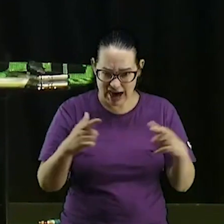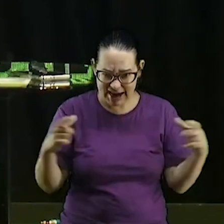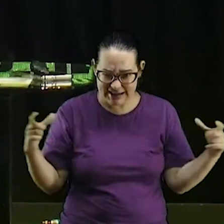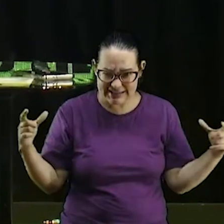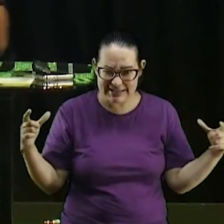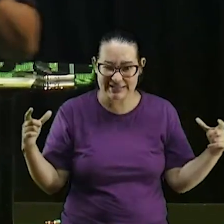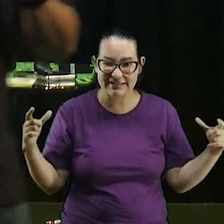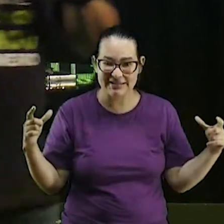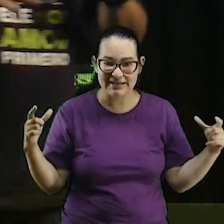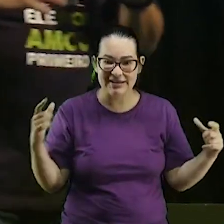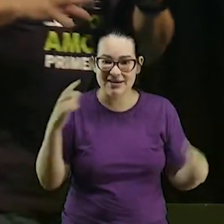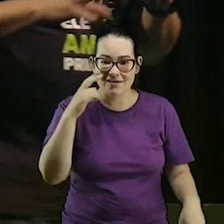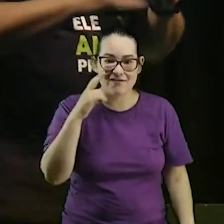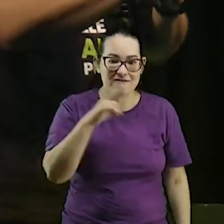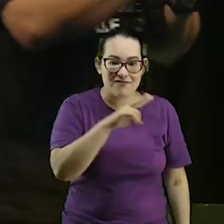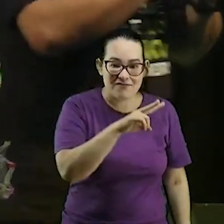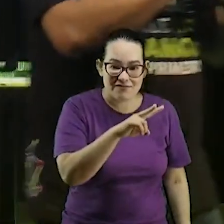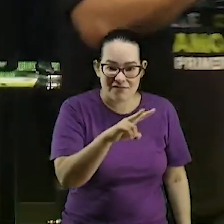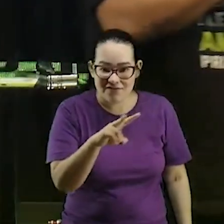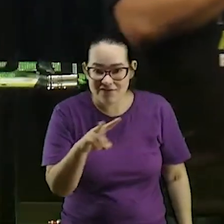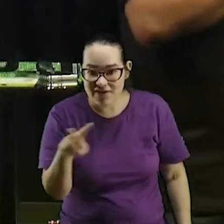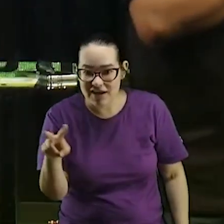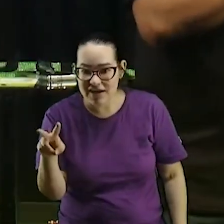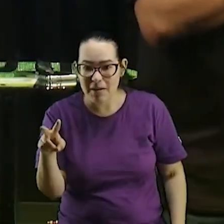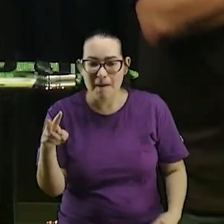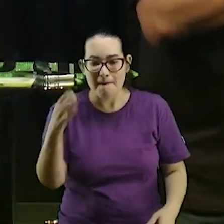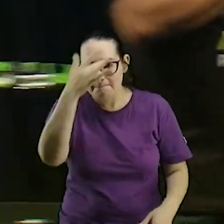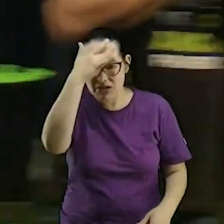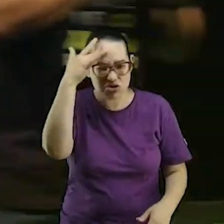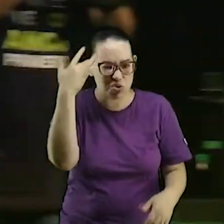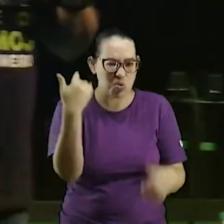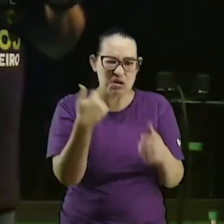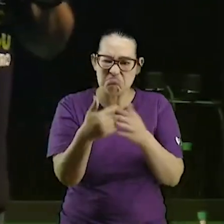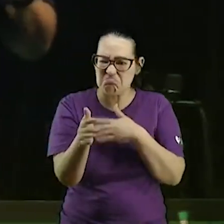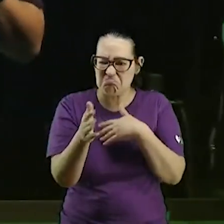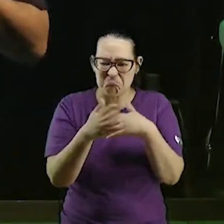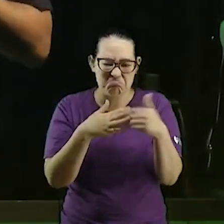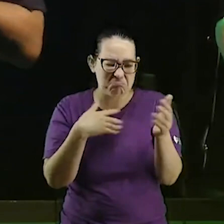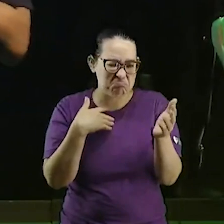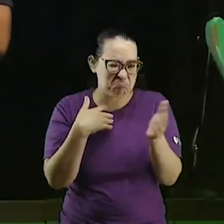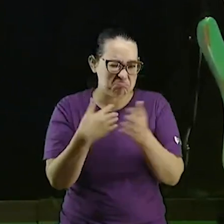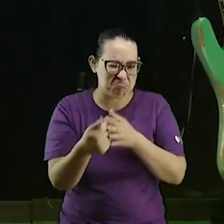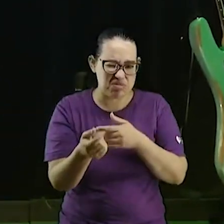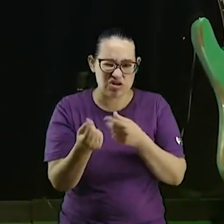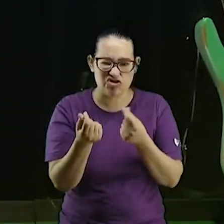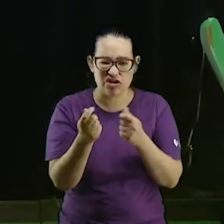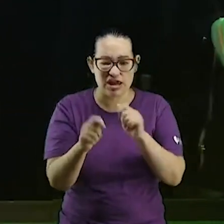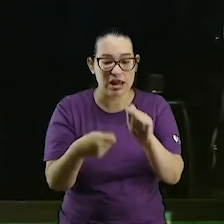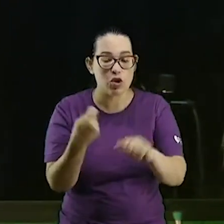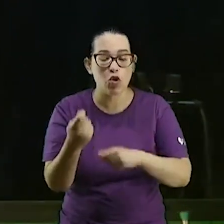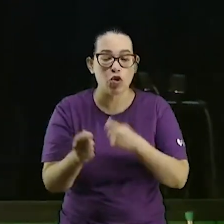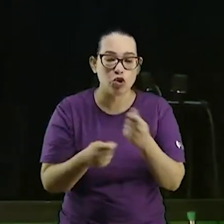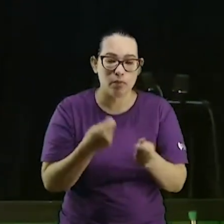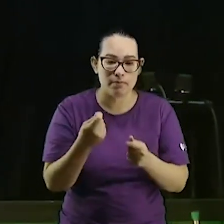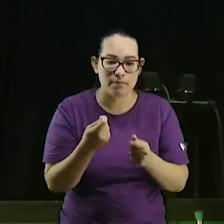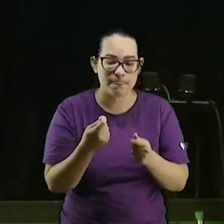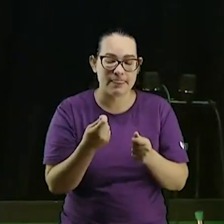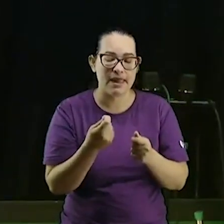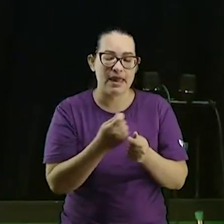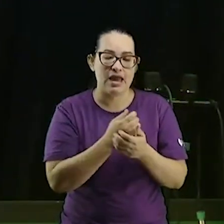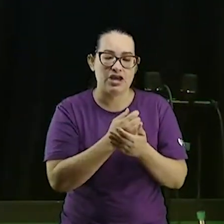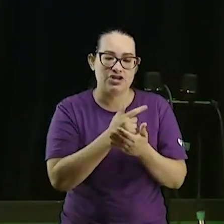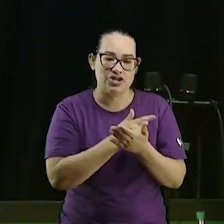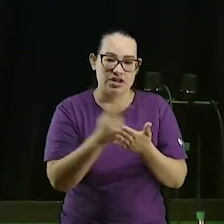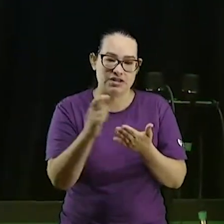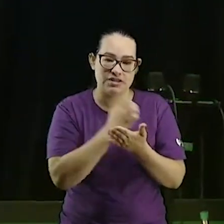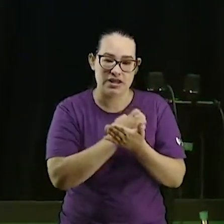a gente tem aqui um monte de gente que não se importa com isso só nos primeiros 5 livros da Bíblia Gênesis, Êxodo, Levítico o